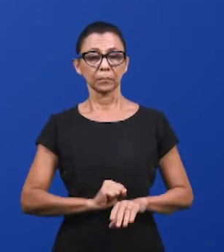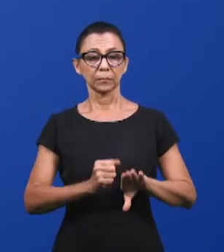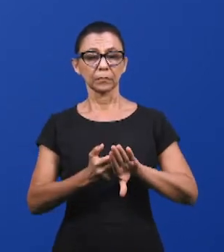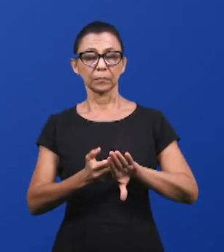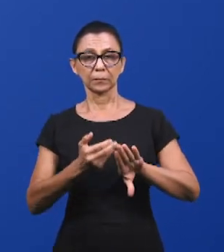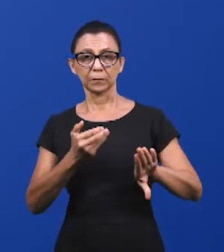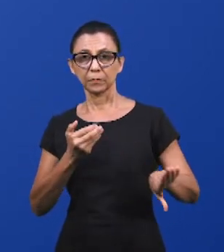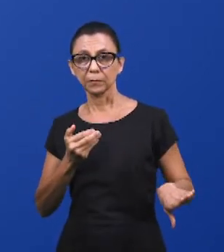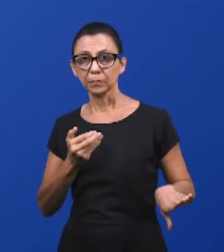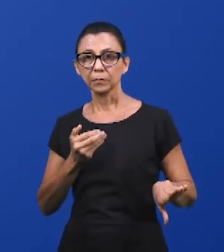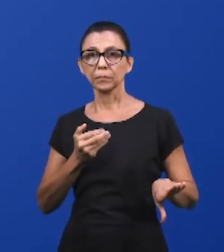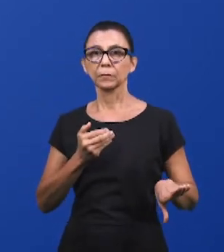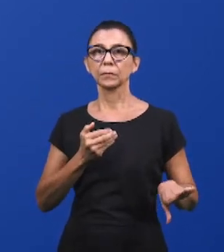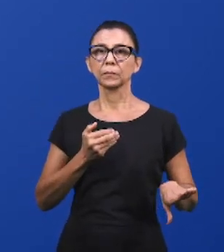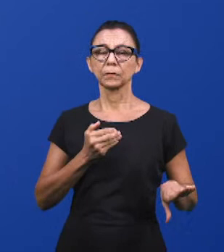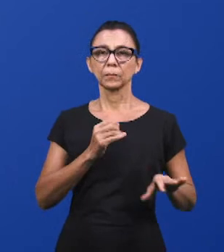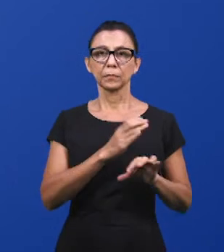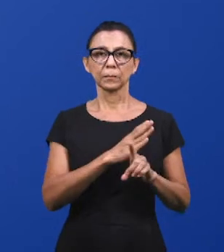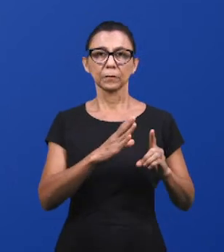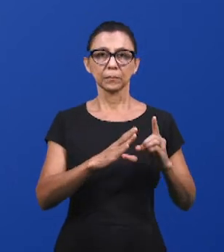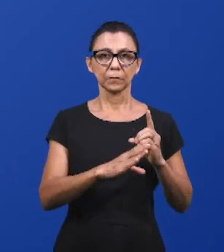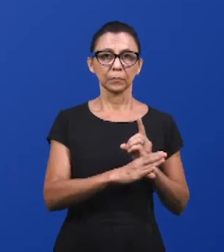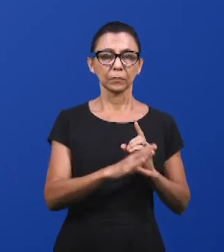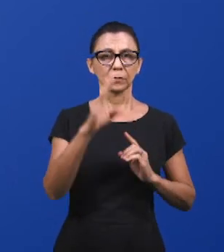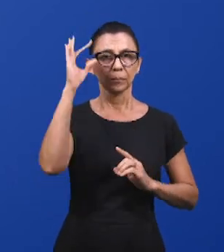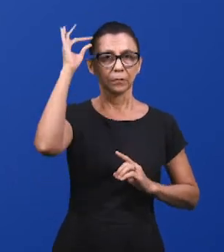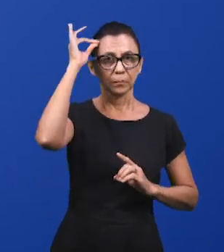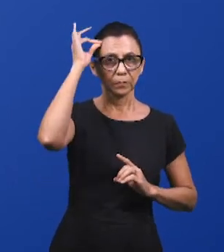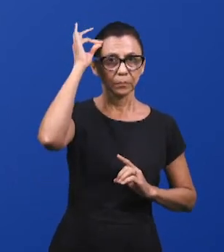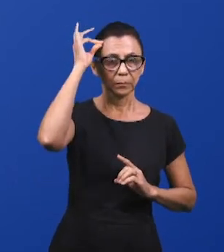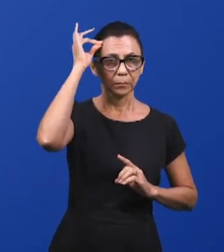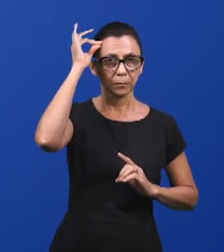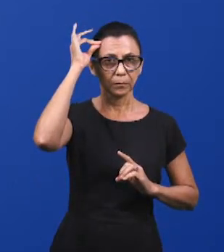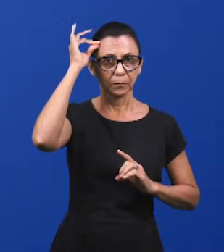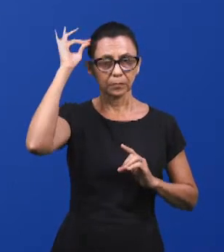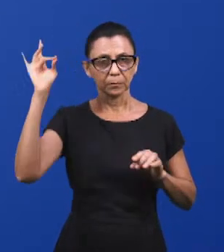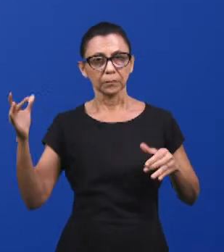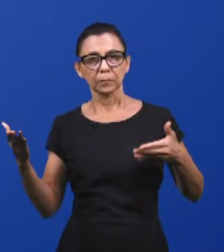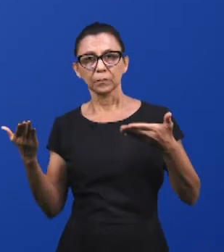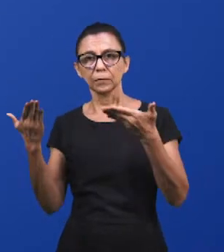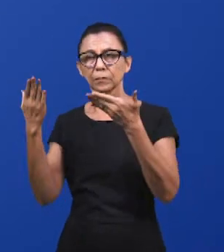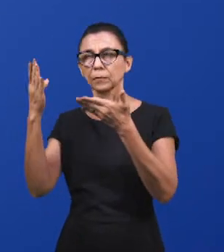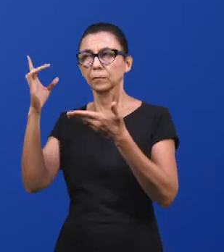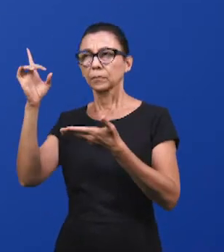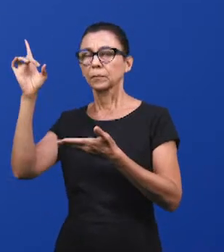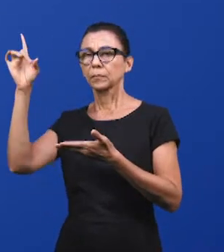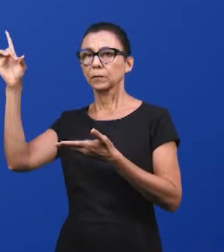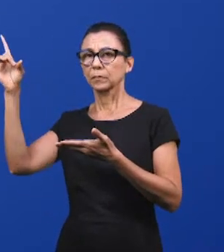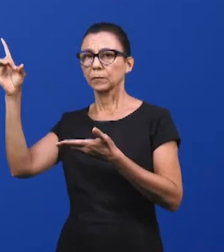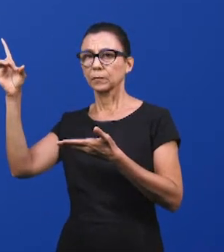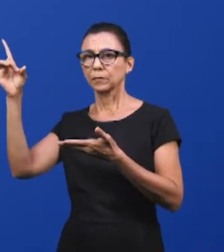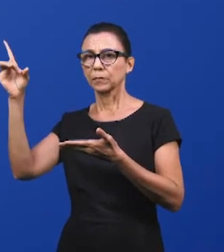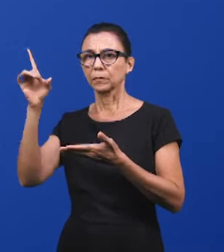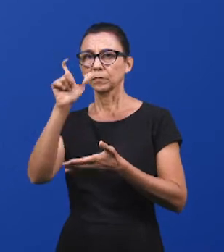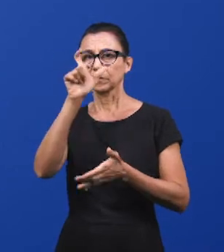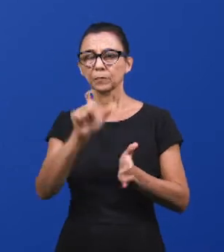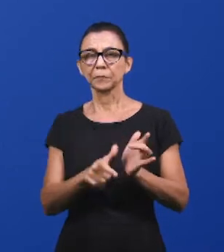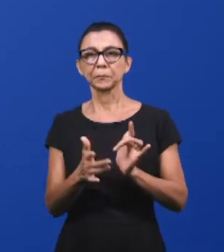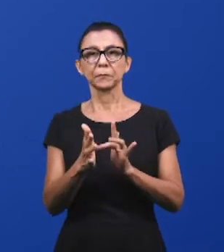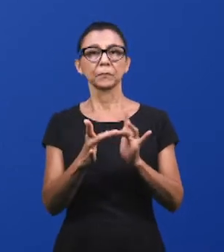oferecer sacrifícios espirituais agradáveis a Deus por Jesus Cristo.